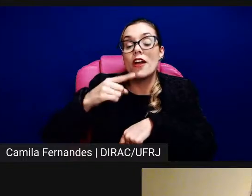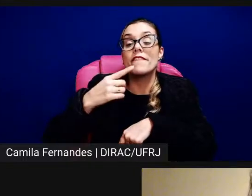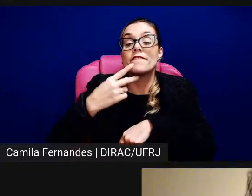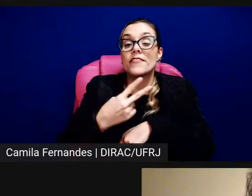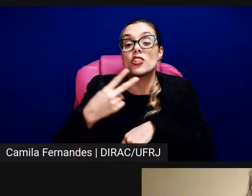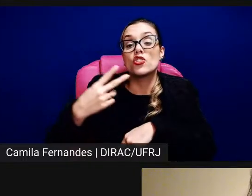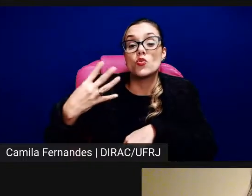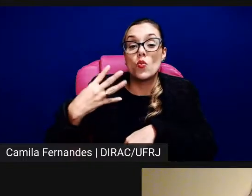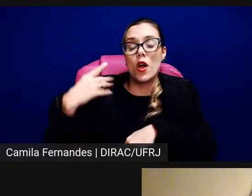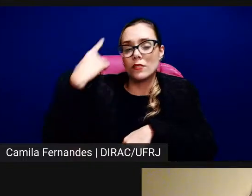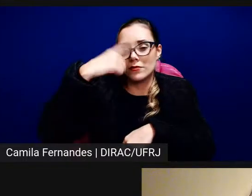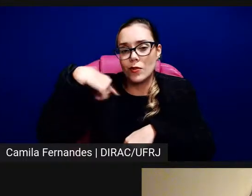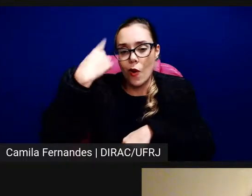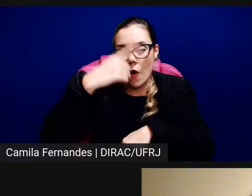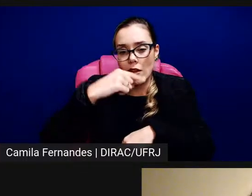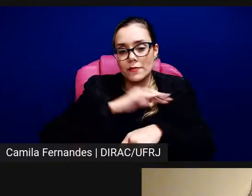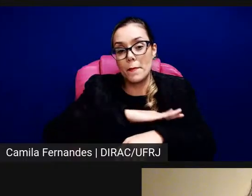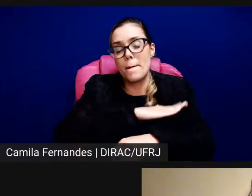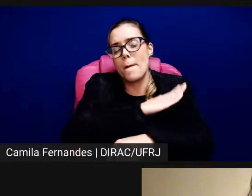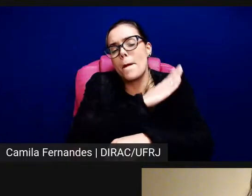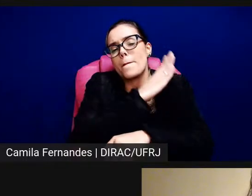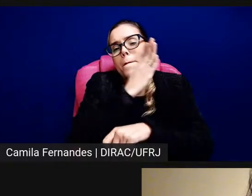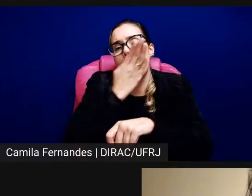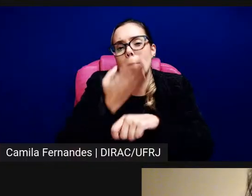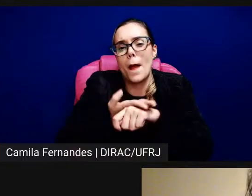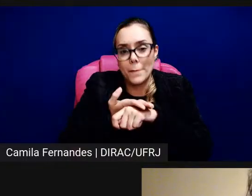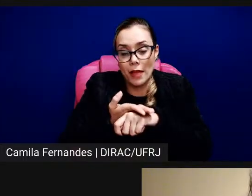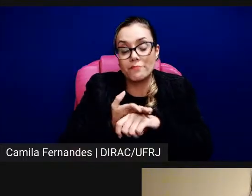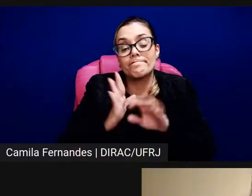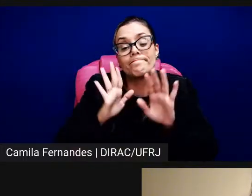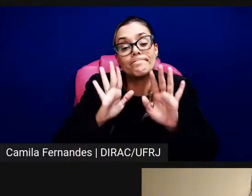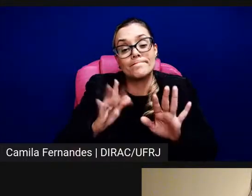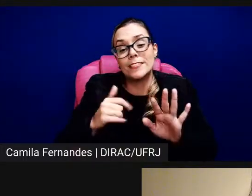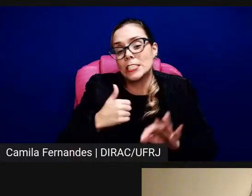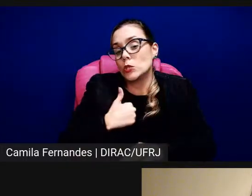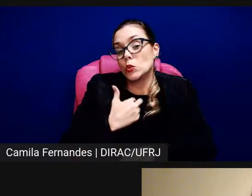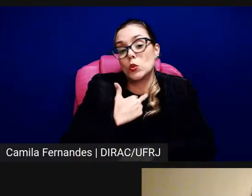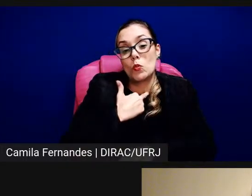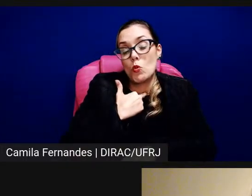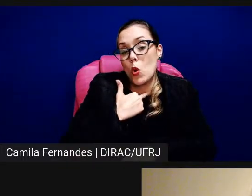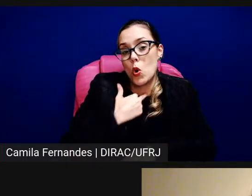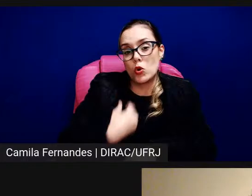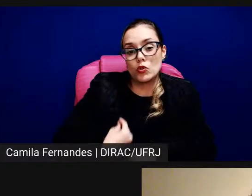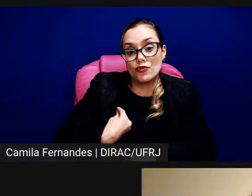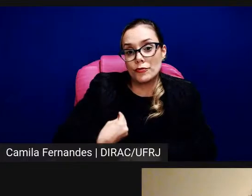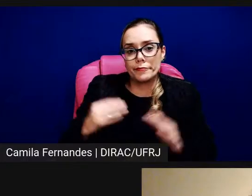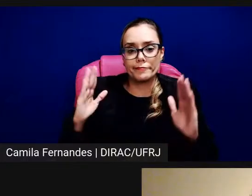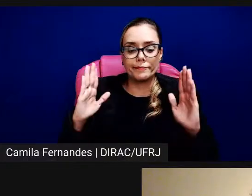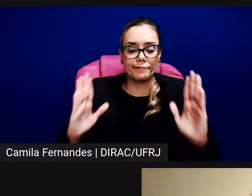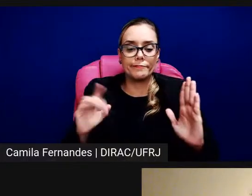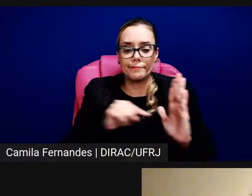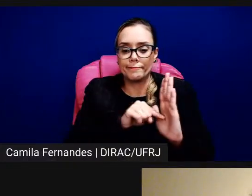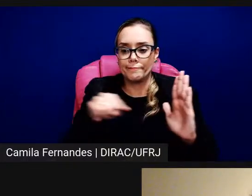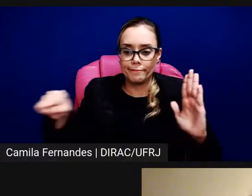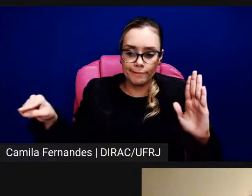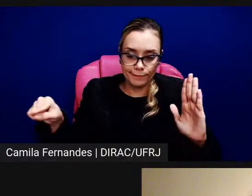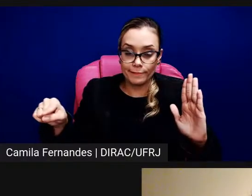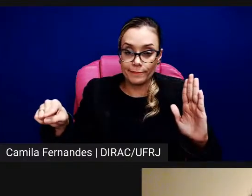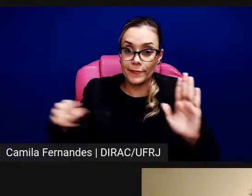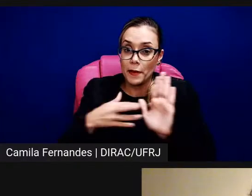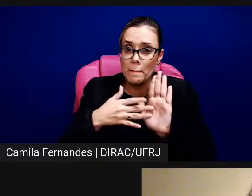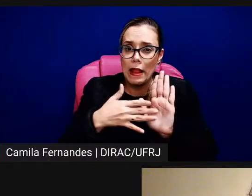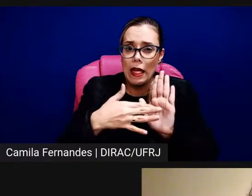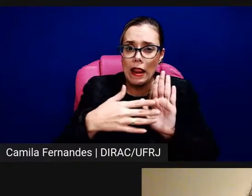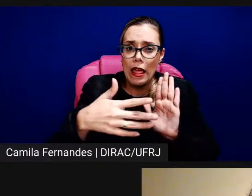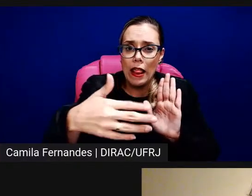eu não poderia bancar fazer isso a minha vida inteira, duraria, mas, então, eu escolhi esses 21 dias, que é o tempo, é o